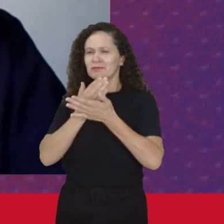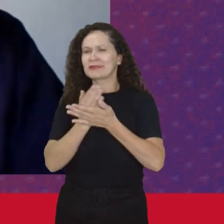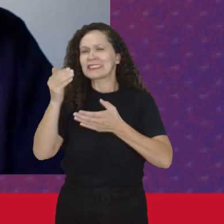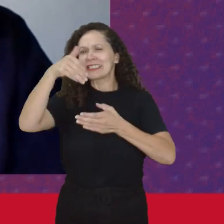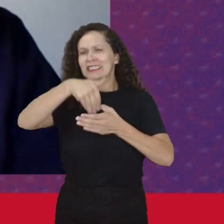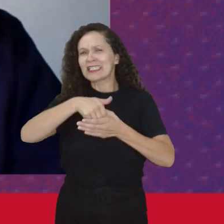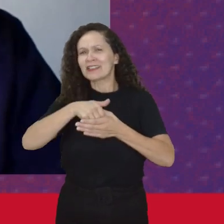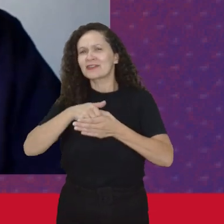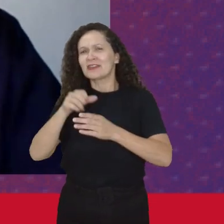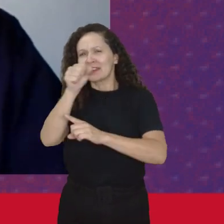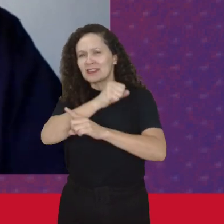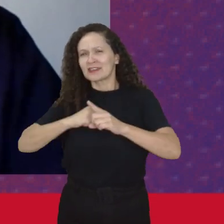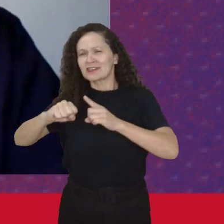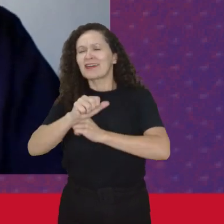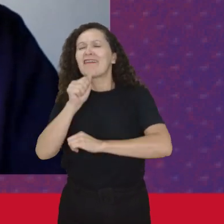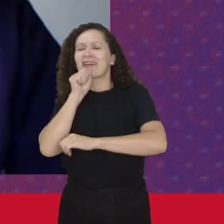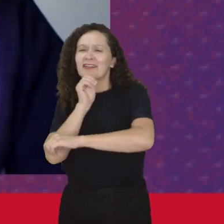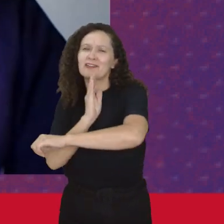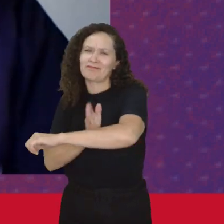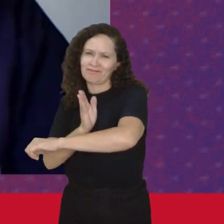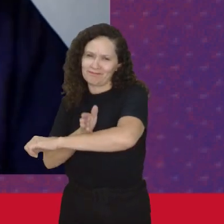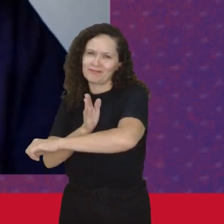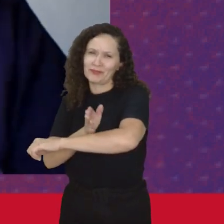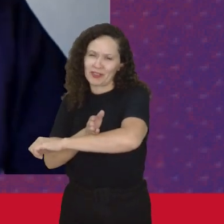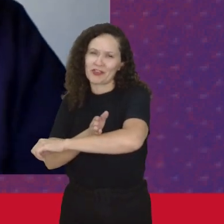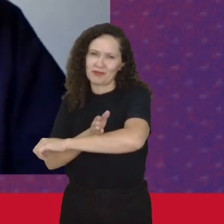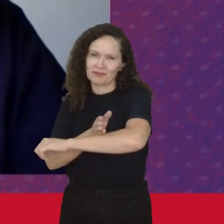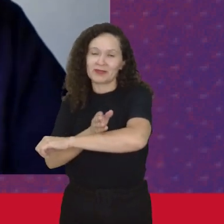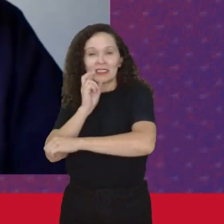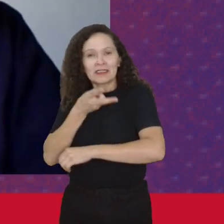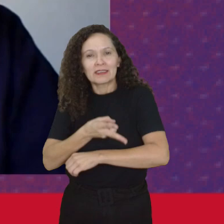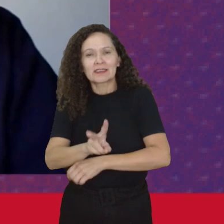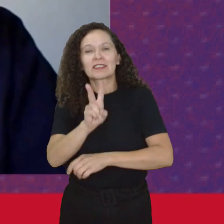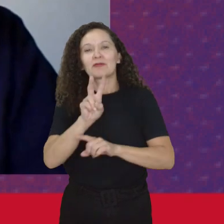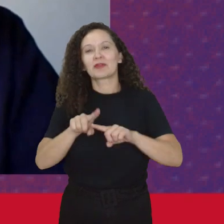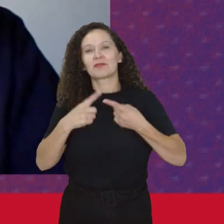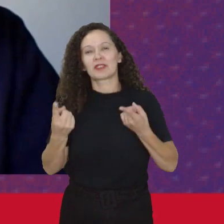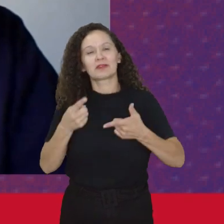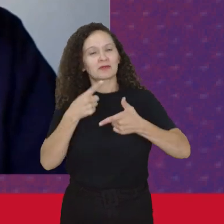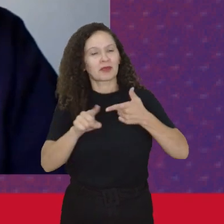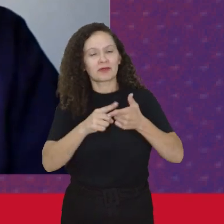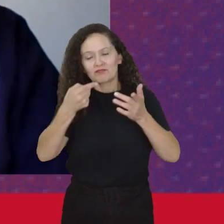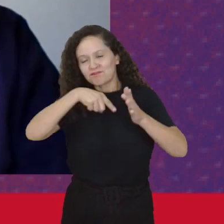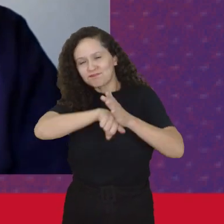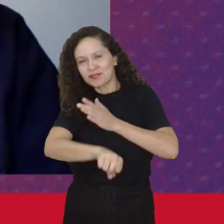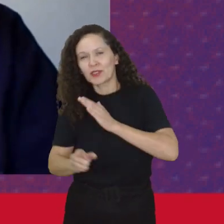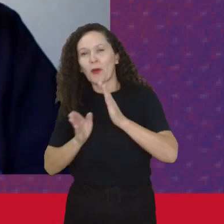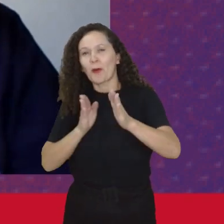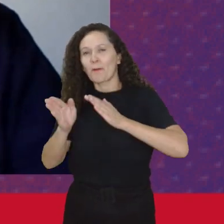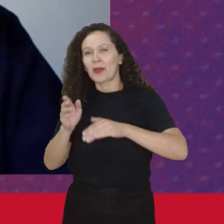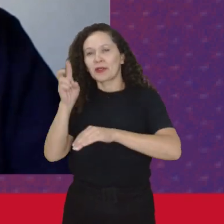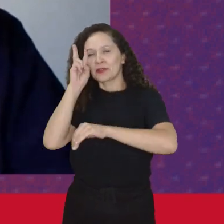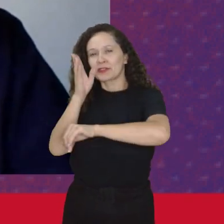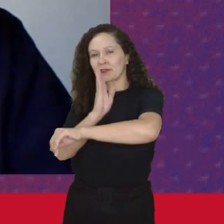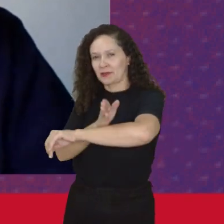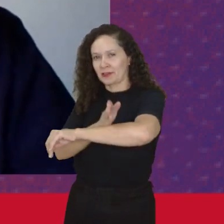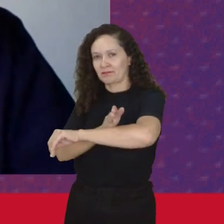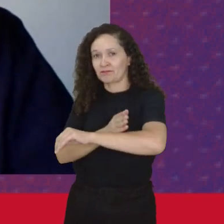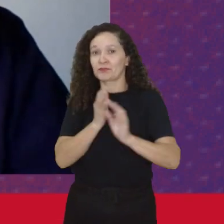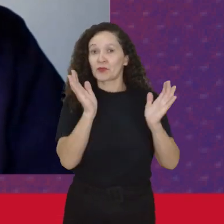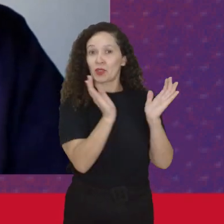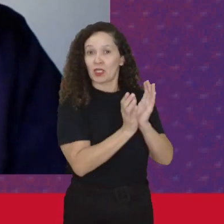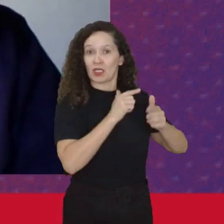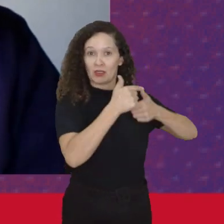feudal No momento de sempre Mas que as crises foram se aprofundando E uma luta de classes